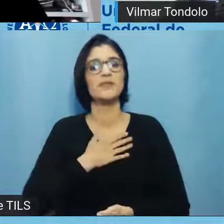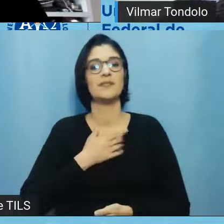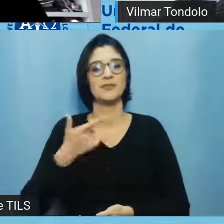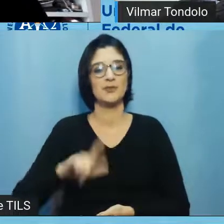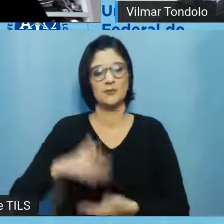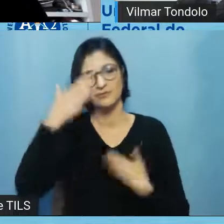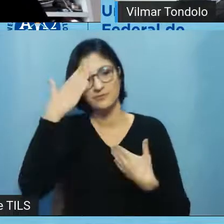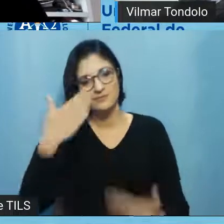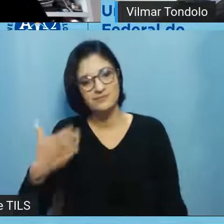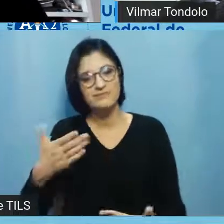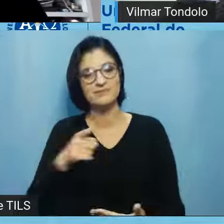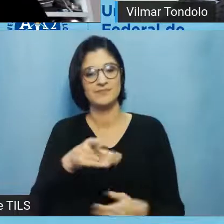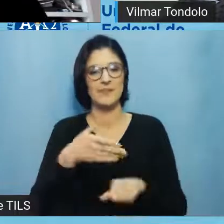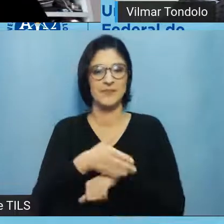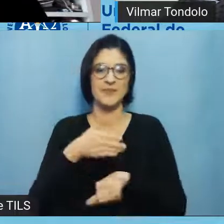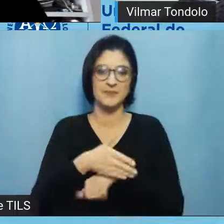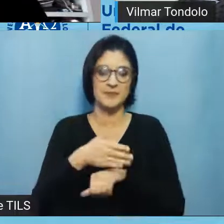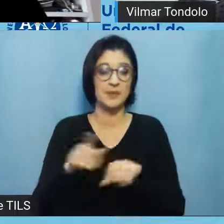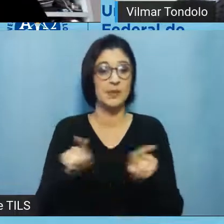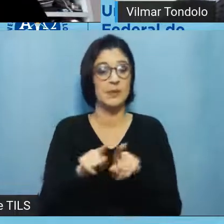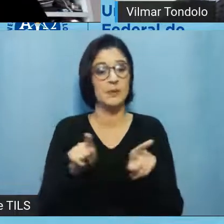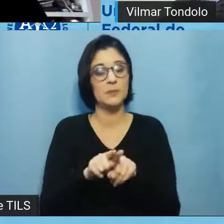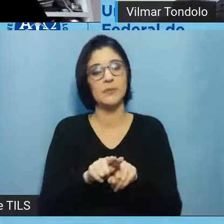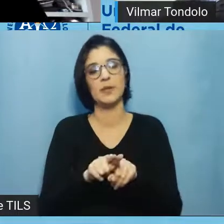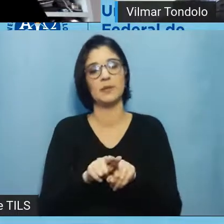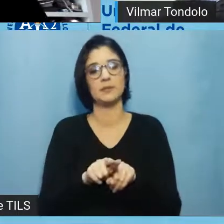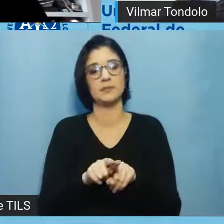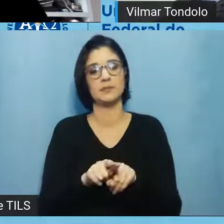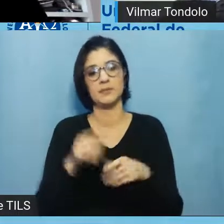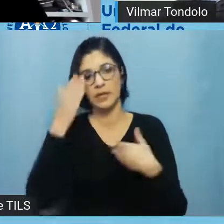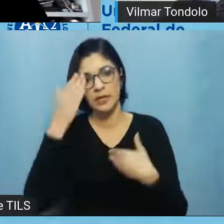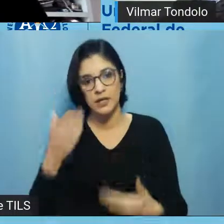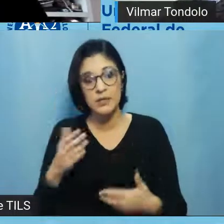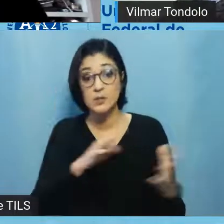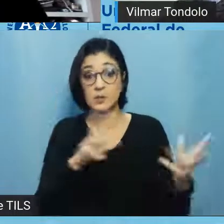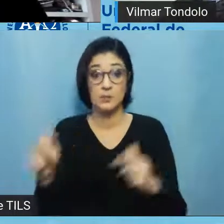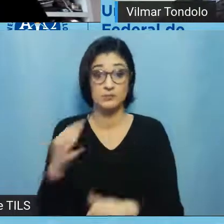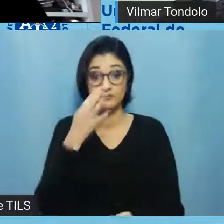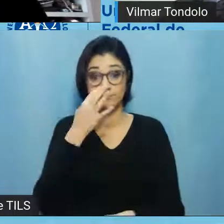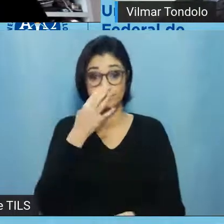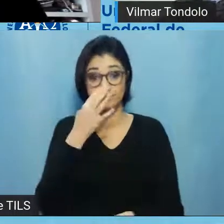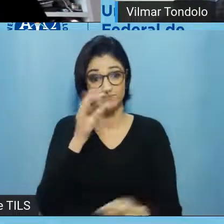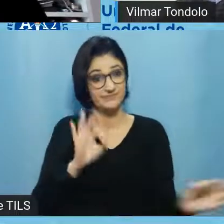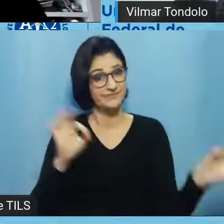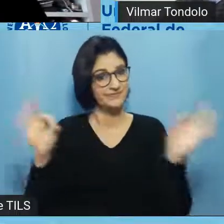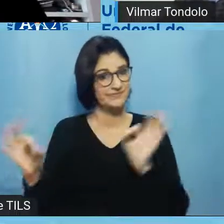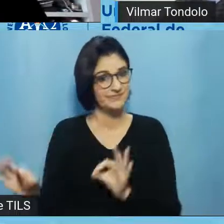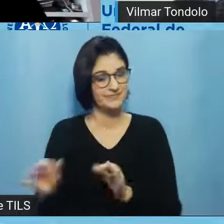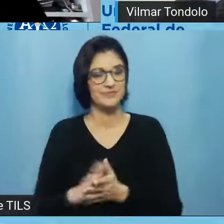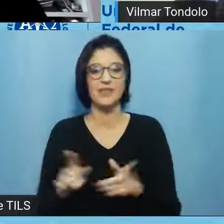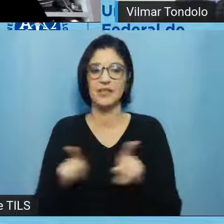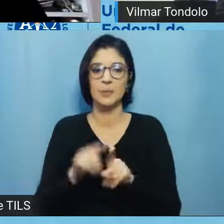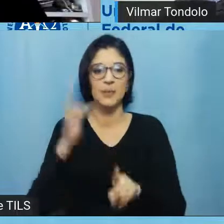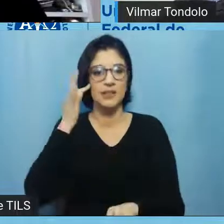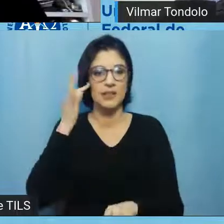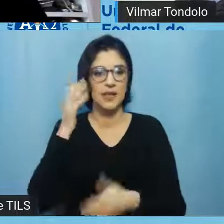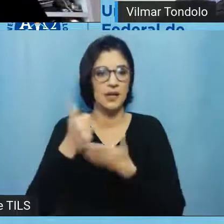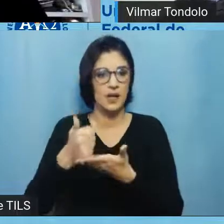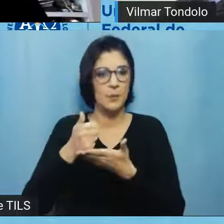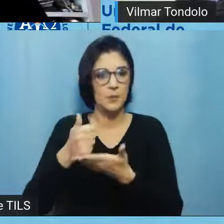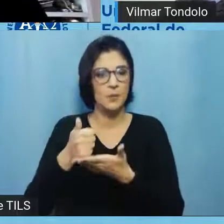a tua participação, agradecer a participação dos que estamos assistindo, né, dos técnicos, da